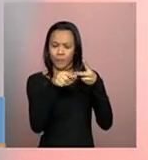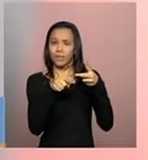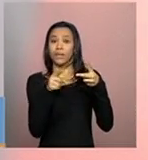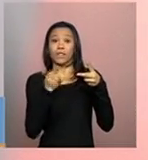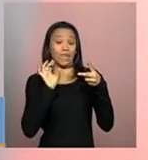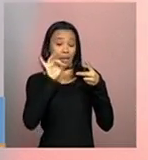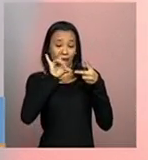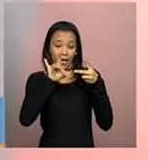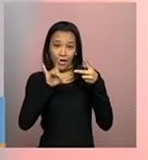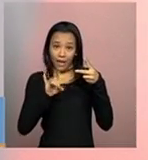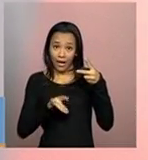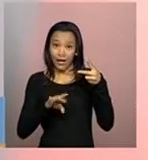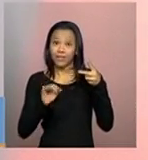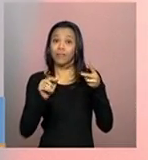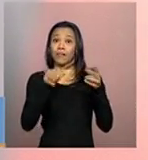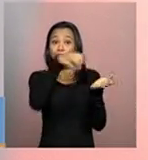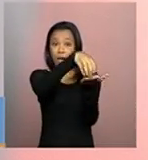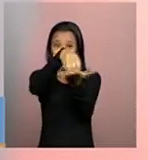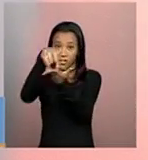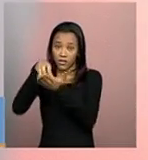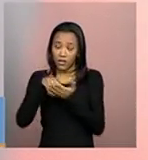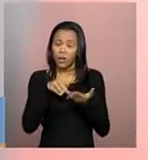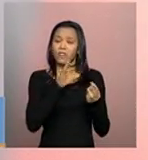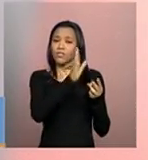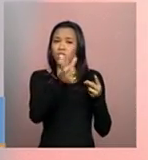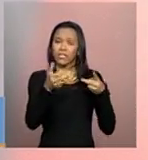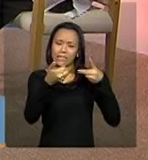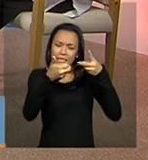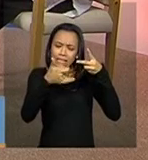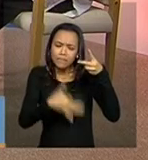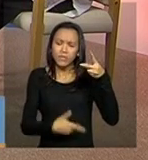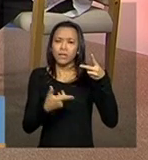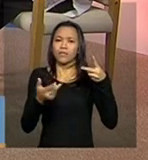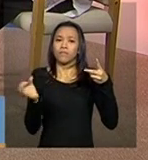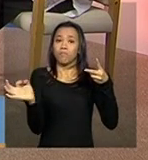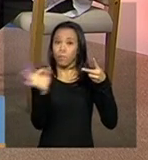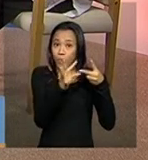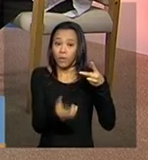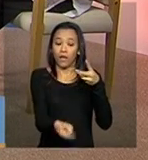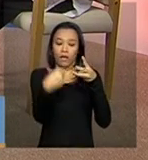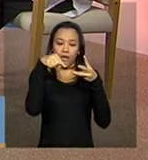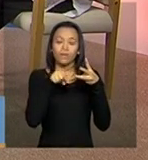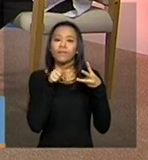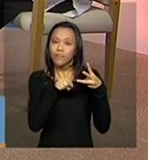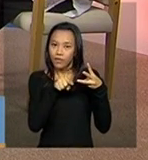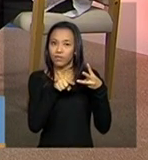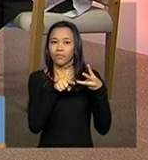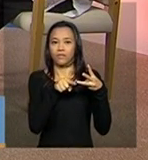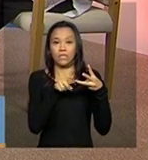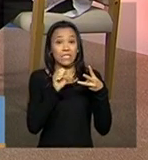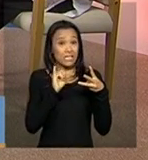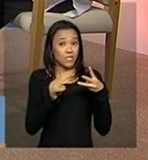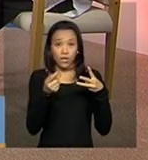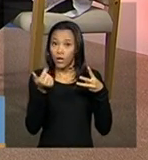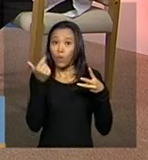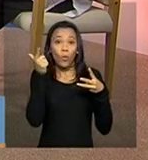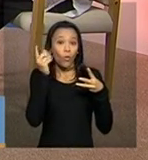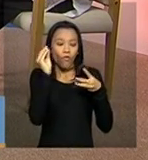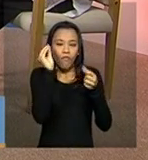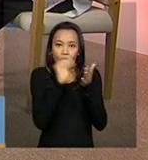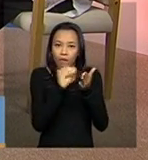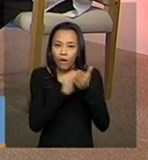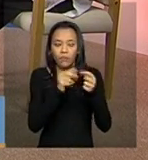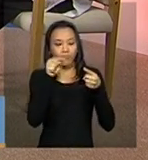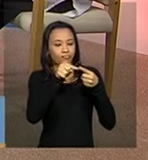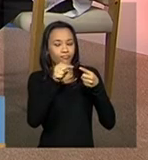para cada entidade, para cada oferta que está ali detalhada, e a 3. Então, você não preenchendo alguma dessas,